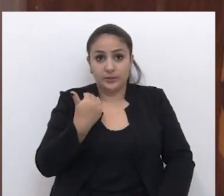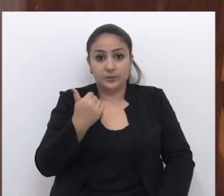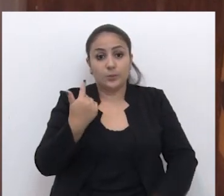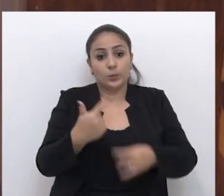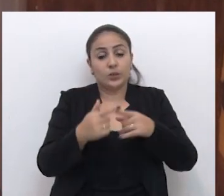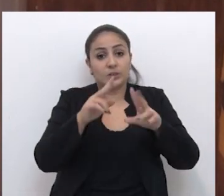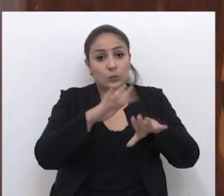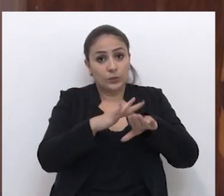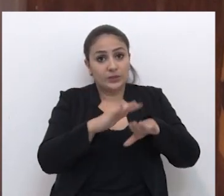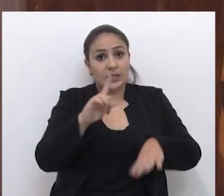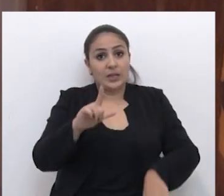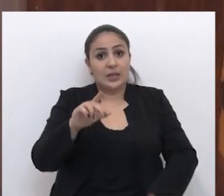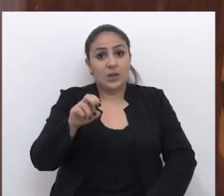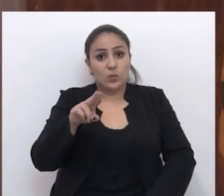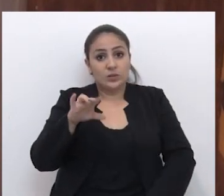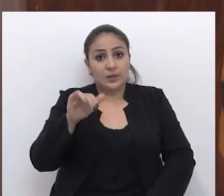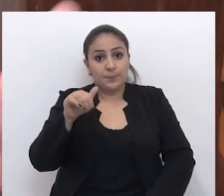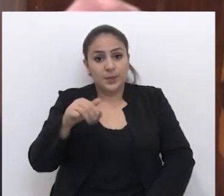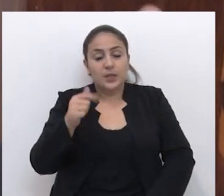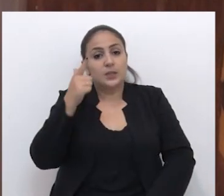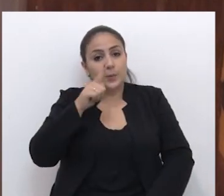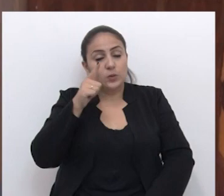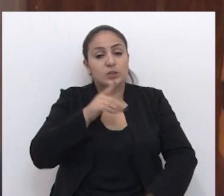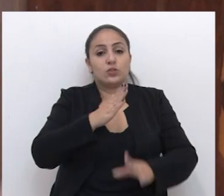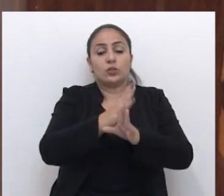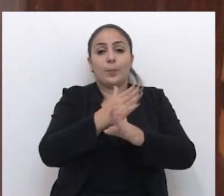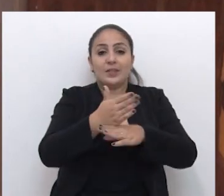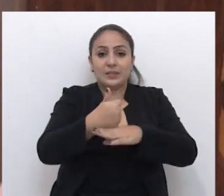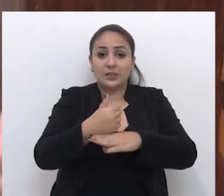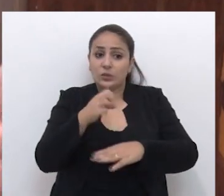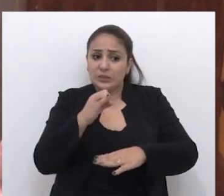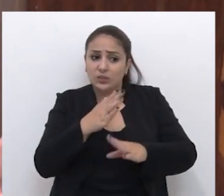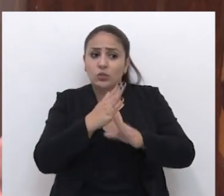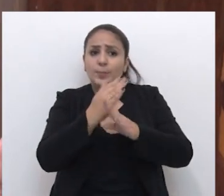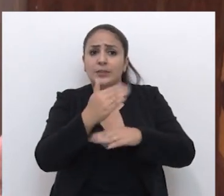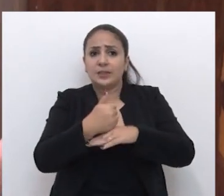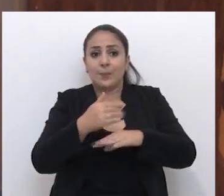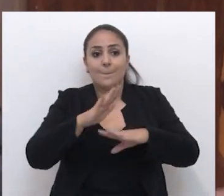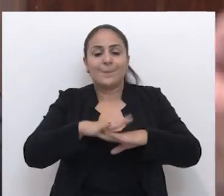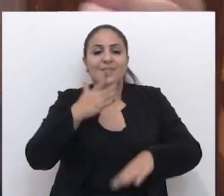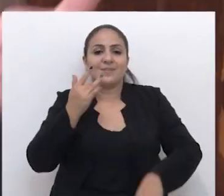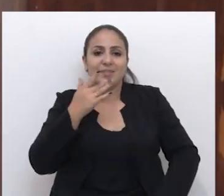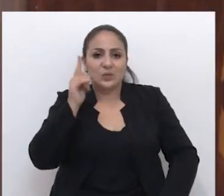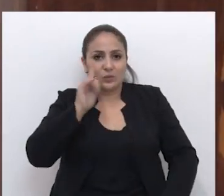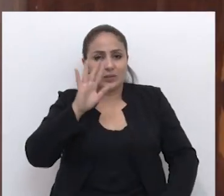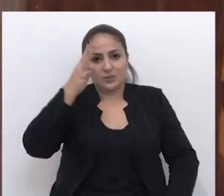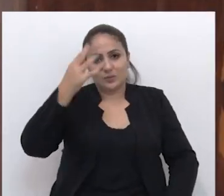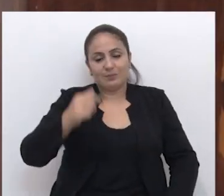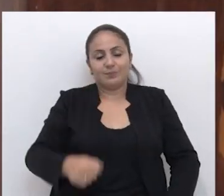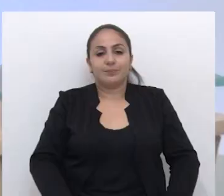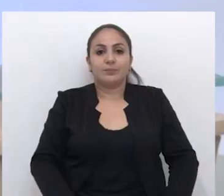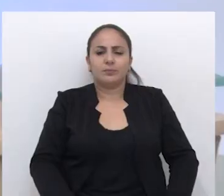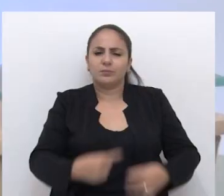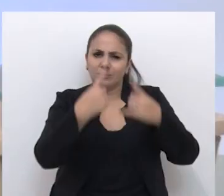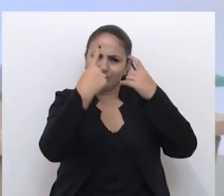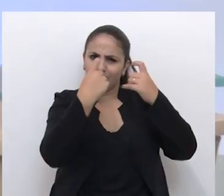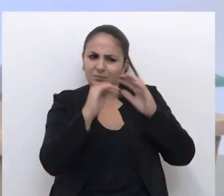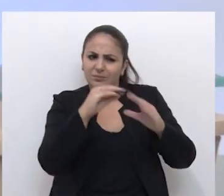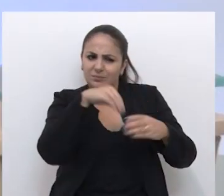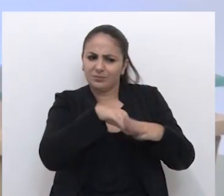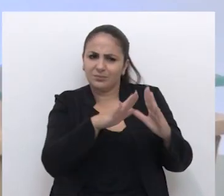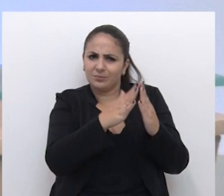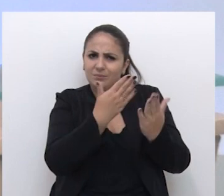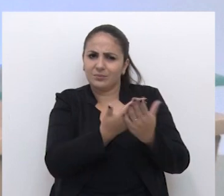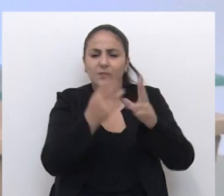pela questão da leucemia. E também o diagnóstico precoce, porque quanto mais cedo se descobre, mais cedo nós podemos resolver. A